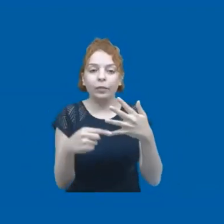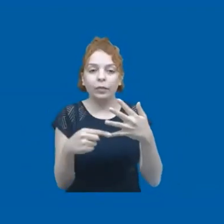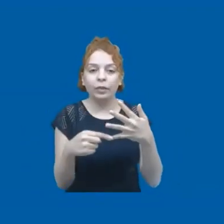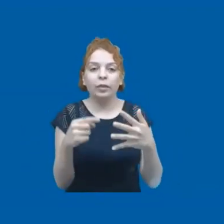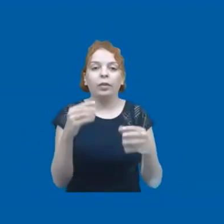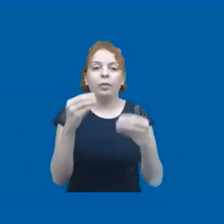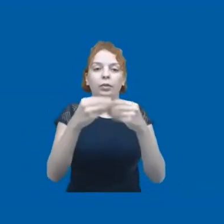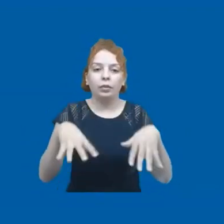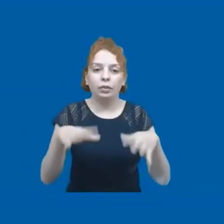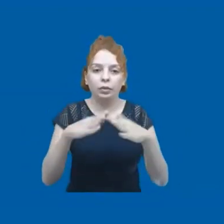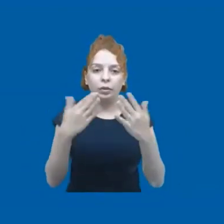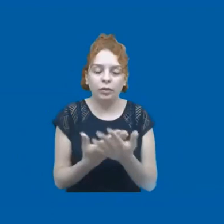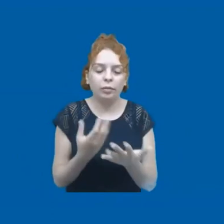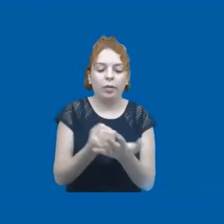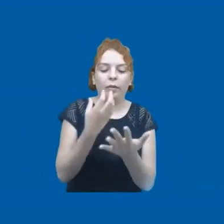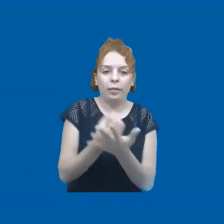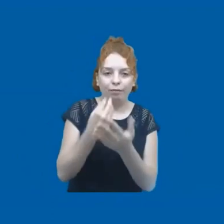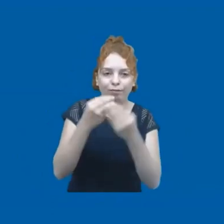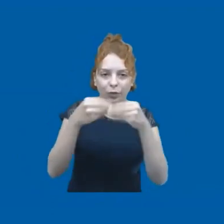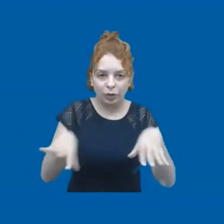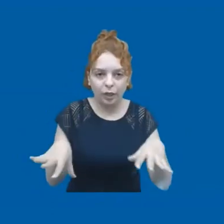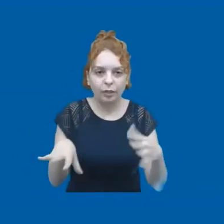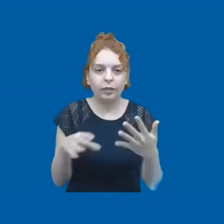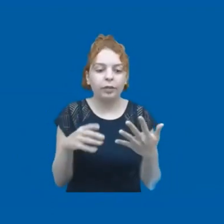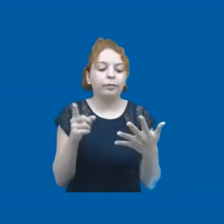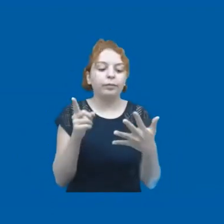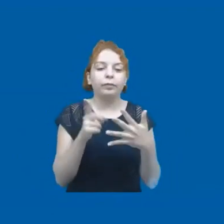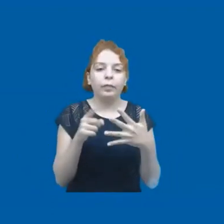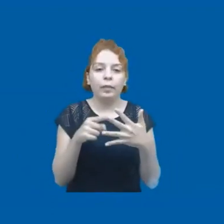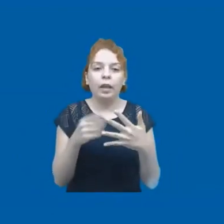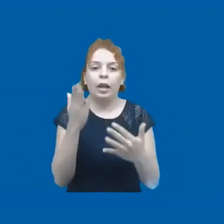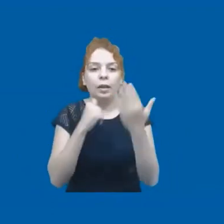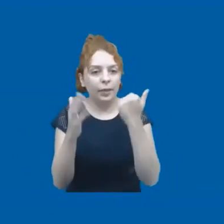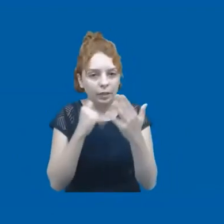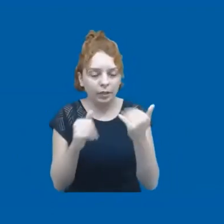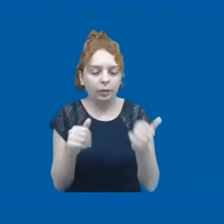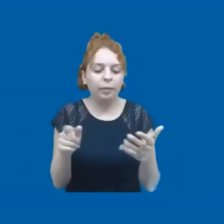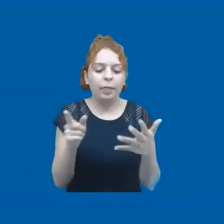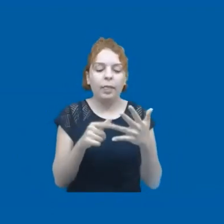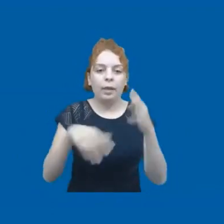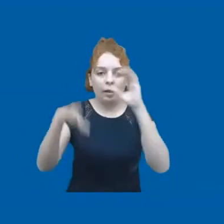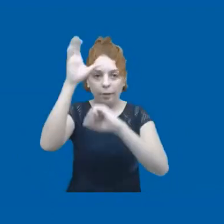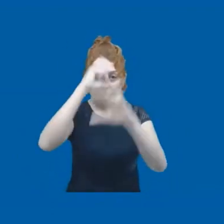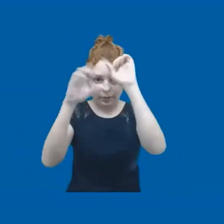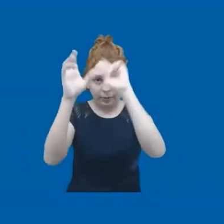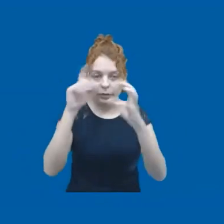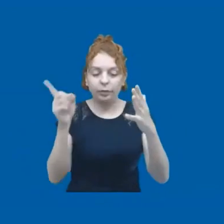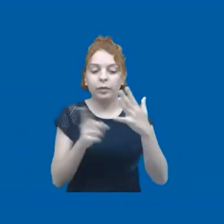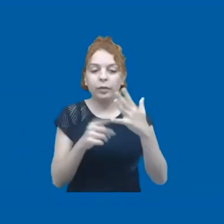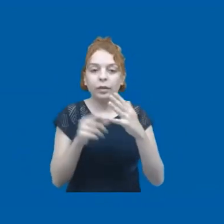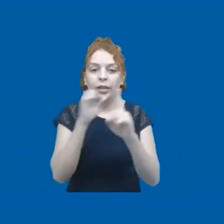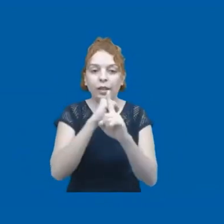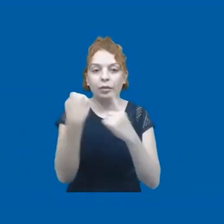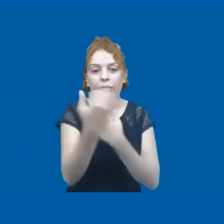evasão escolar, o dano na alfabetização, questões ligadas à alimentação, danos na aprendizagem e, por último, a